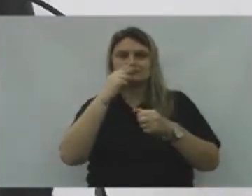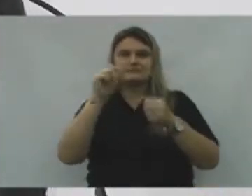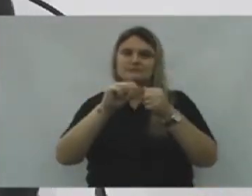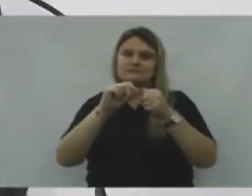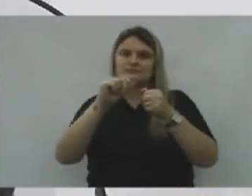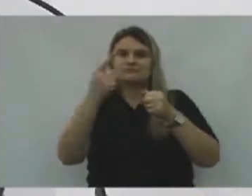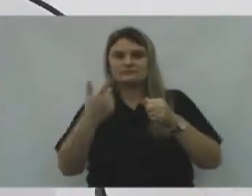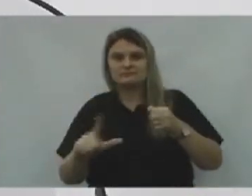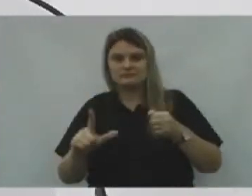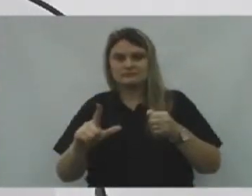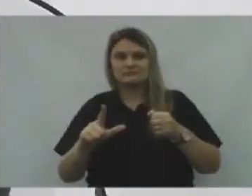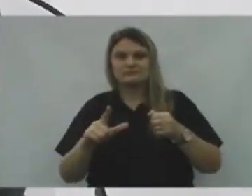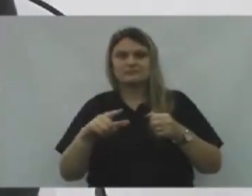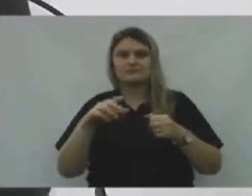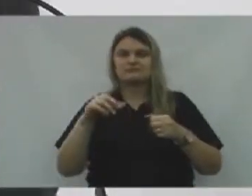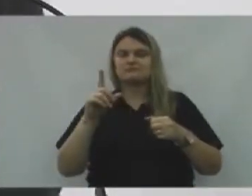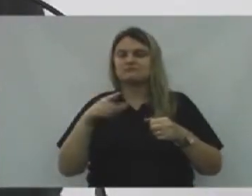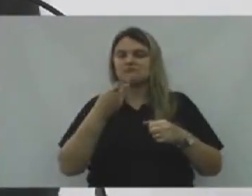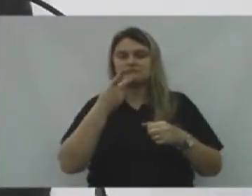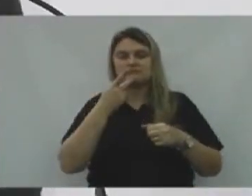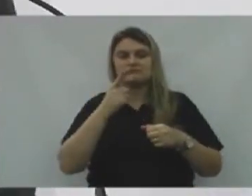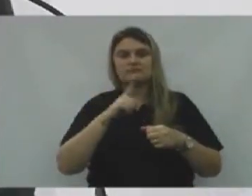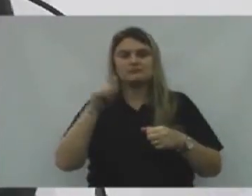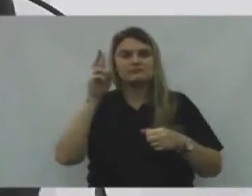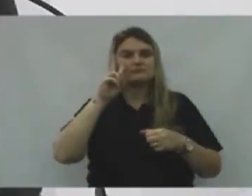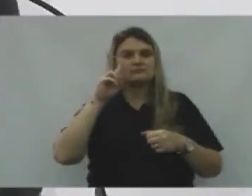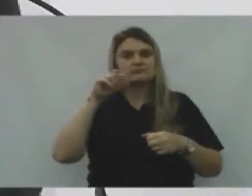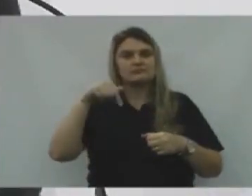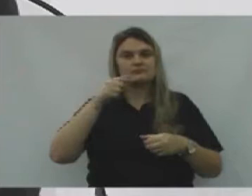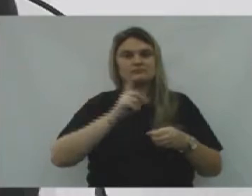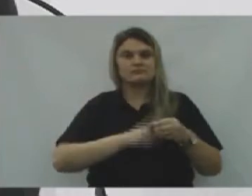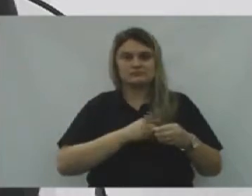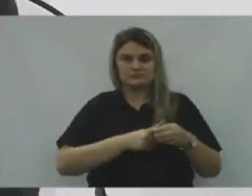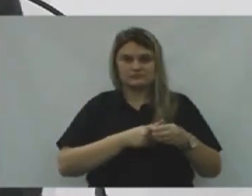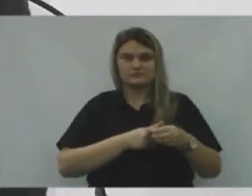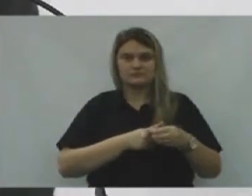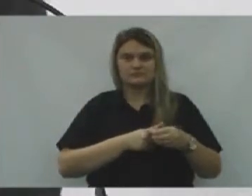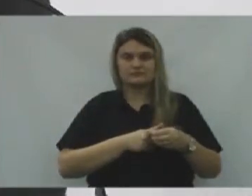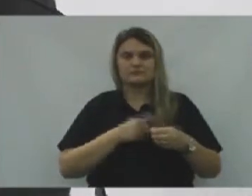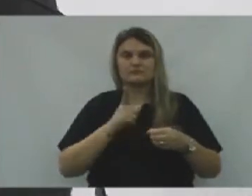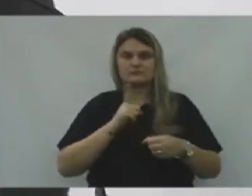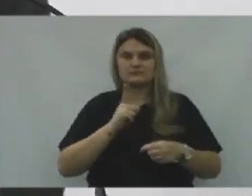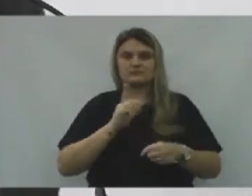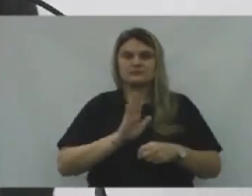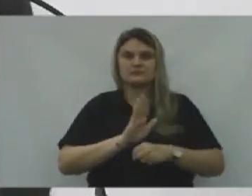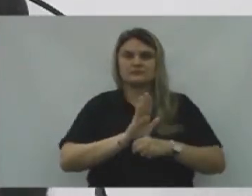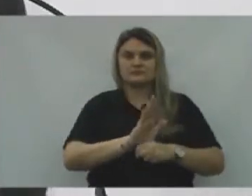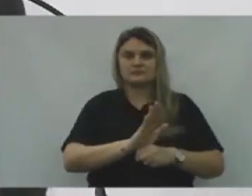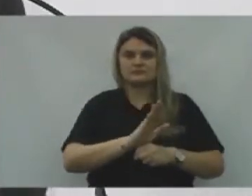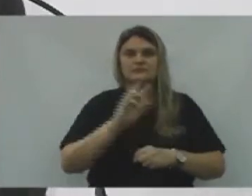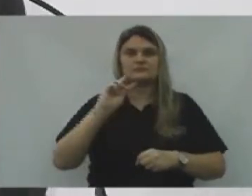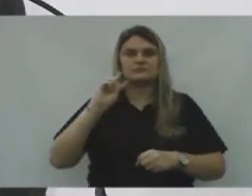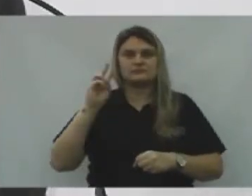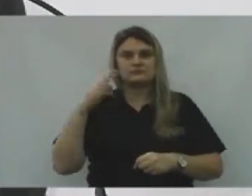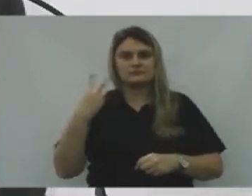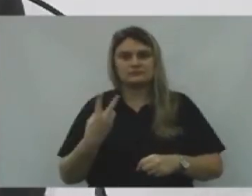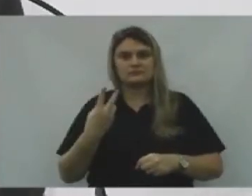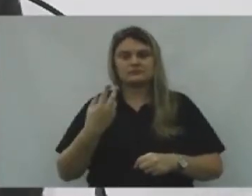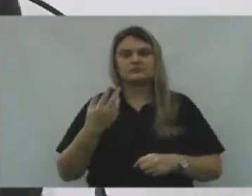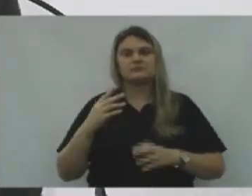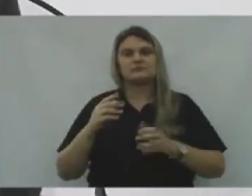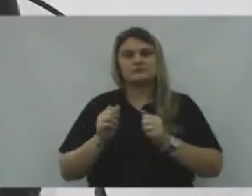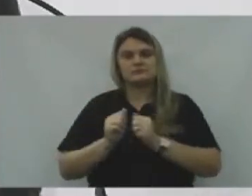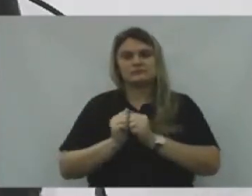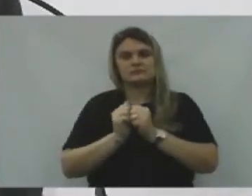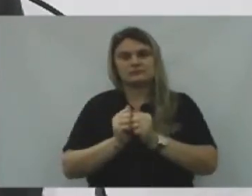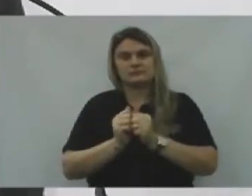E o maior refis da história da cidade. Com a ajuda de cada um de vocês, Os vereadores, A gente